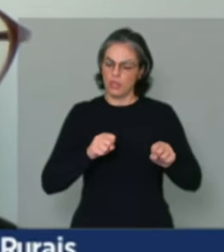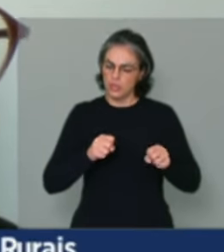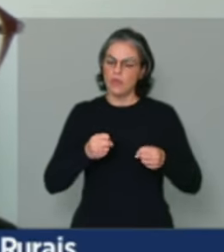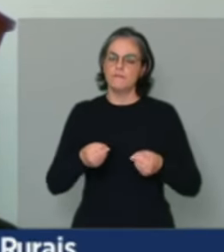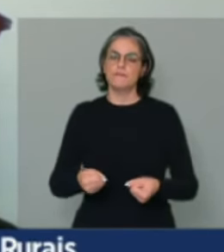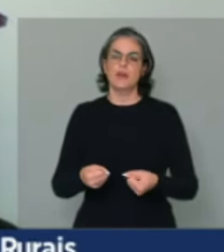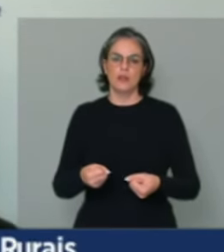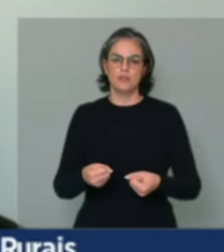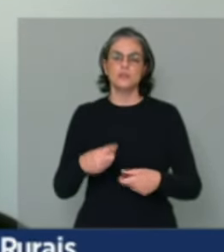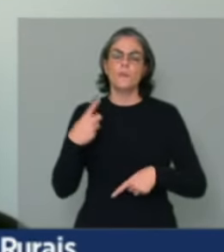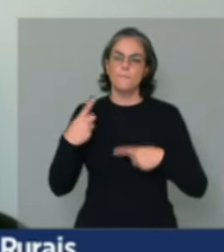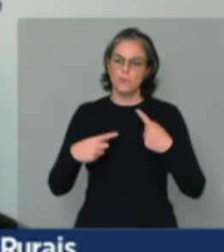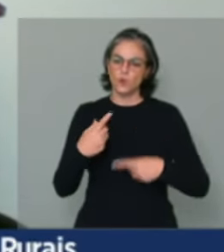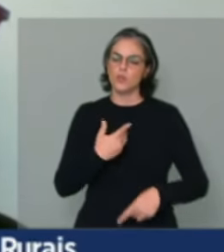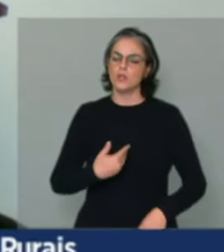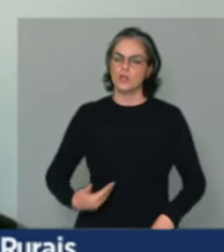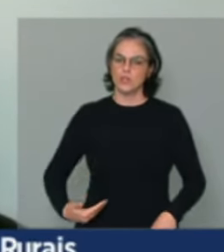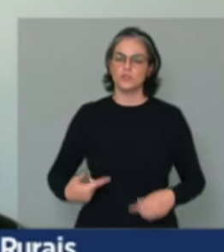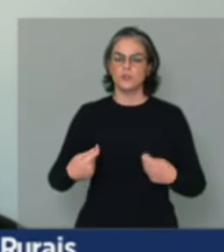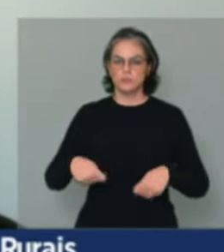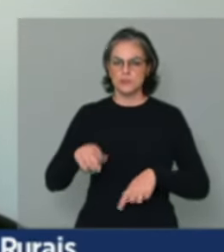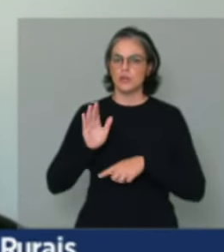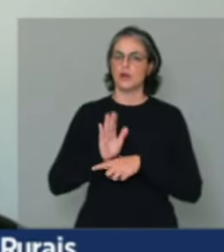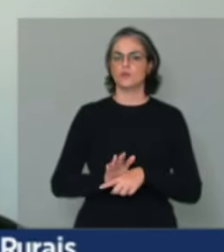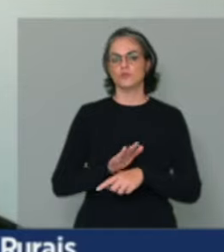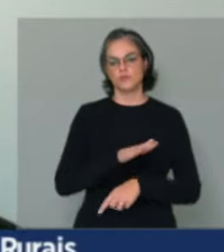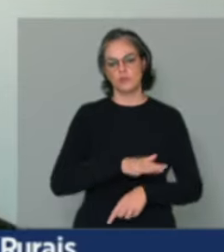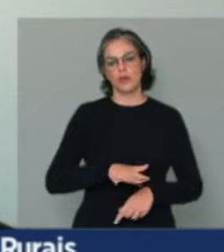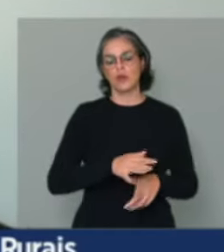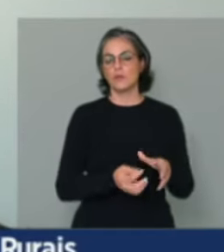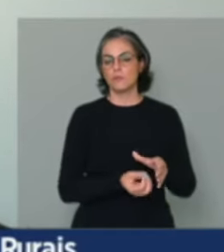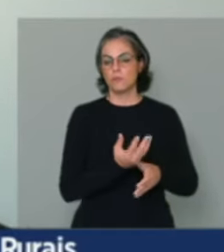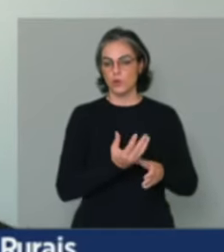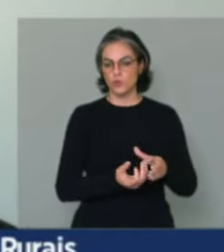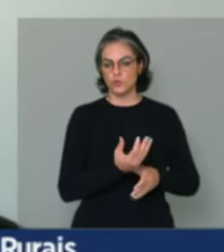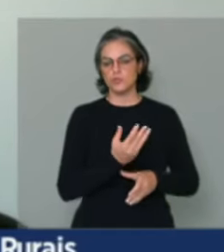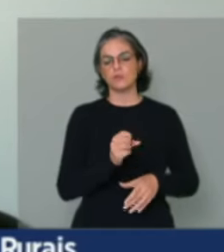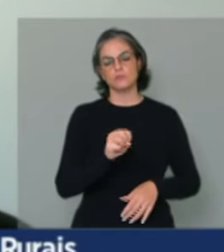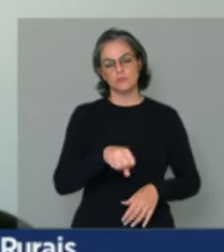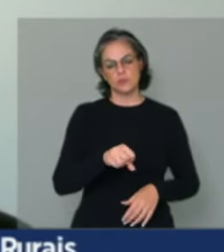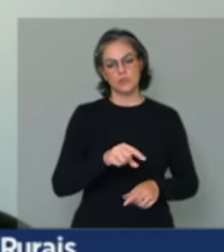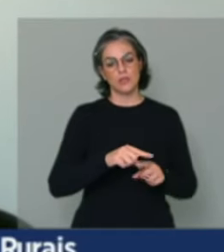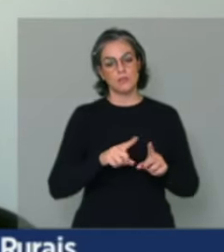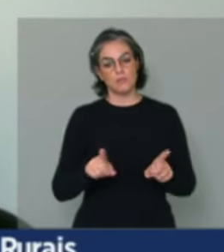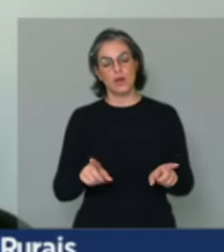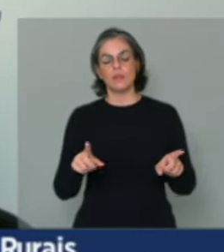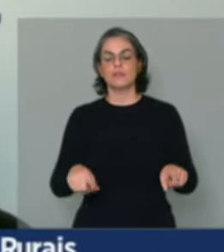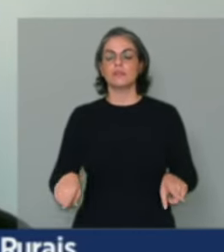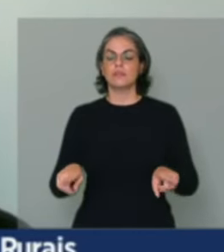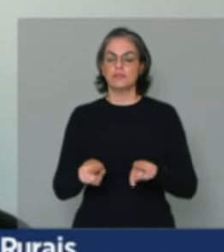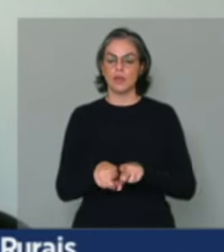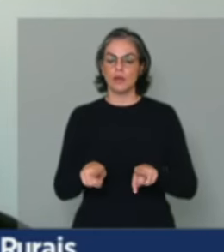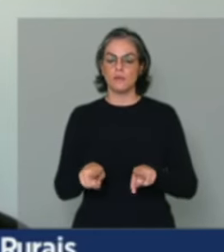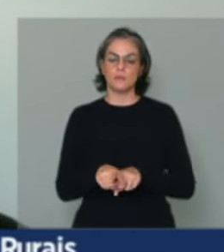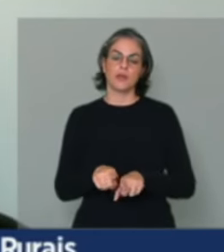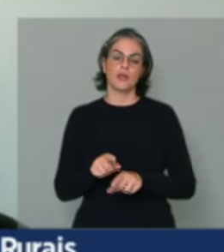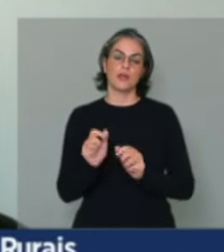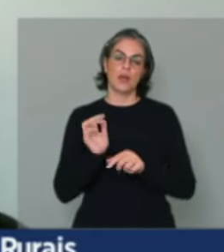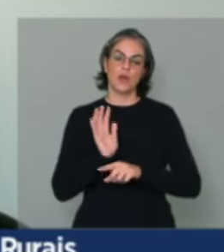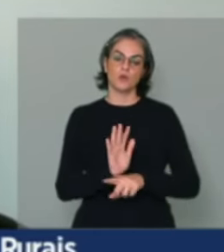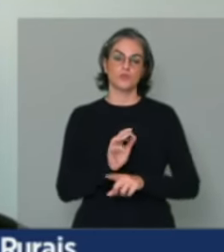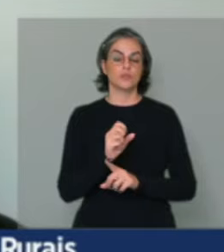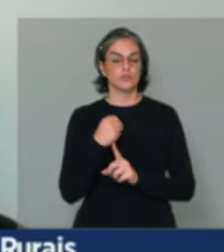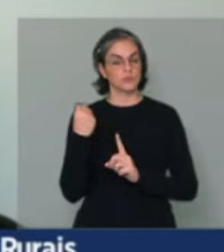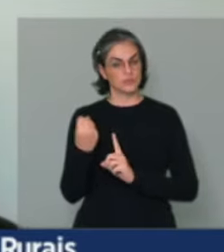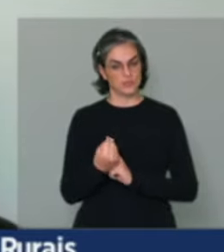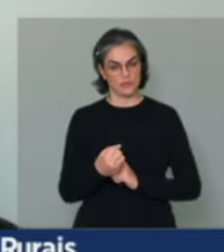as políticas públicas para a produção, elas sejam articuladas com as políticas sociais de acesso